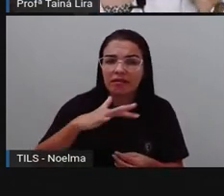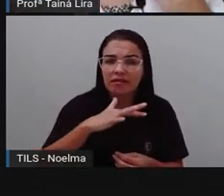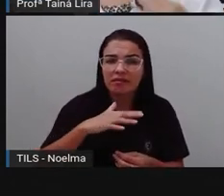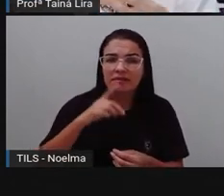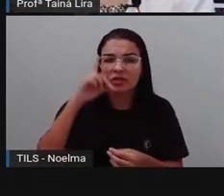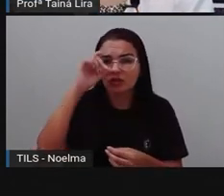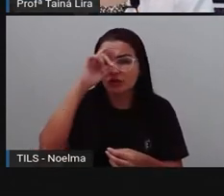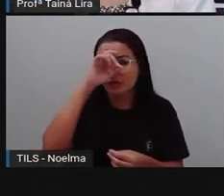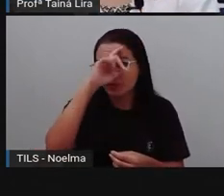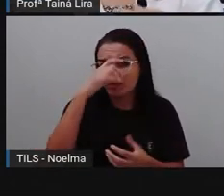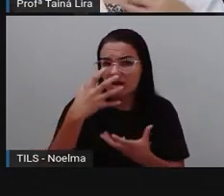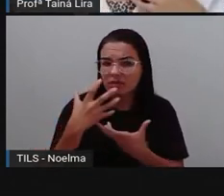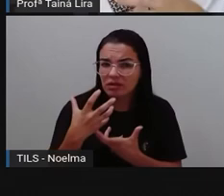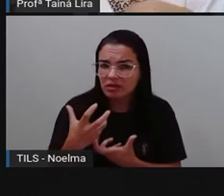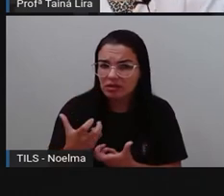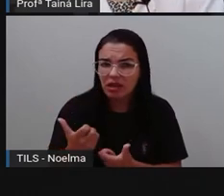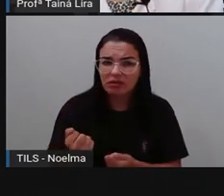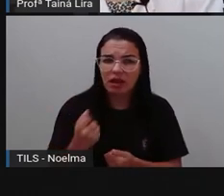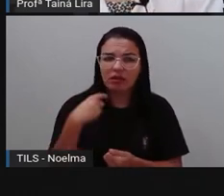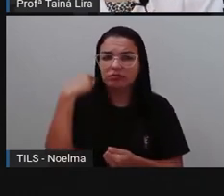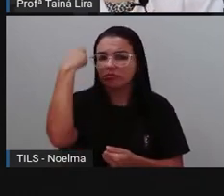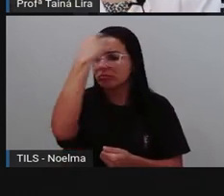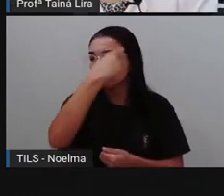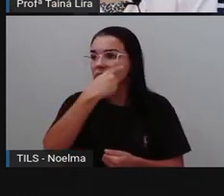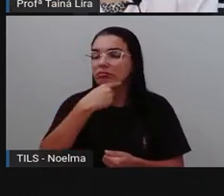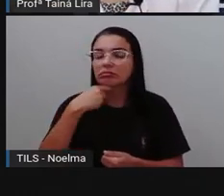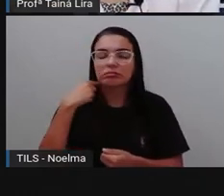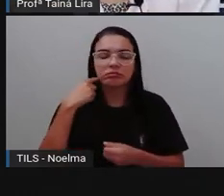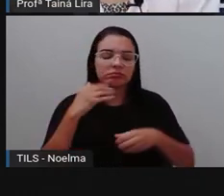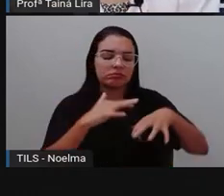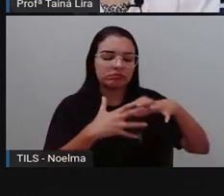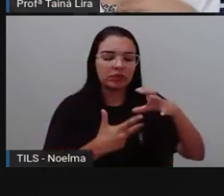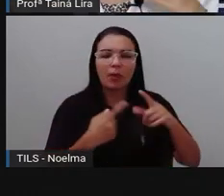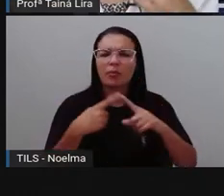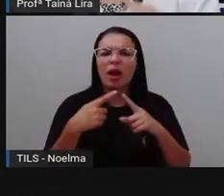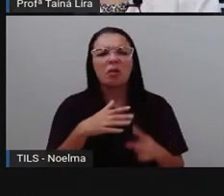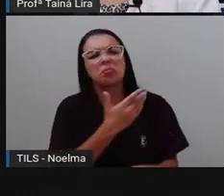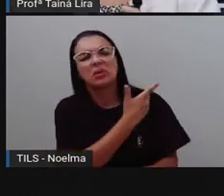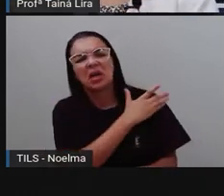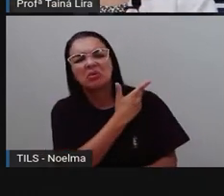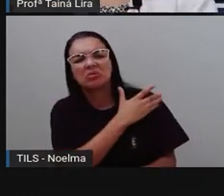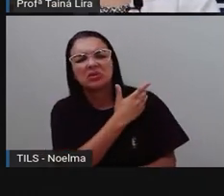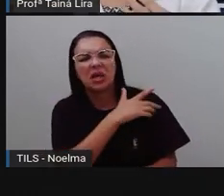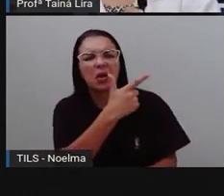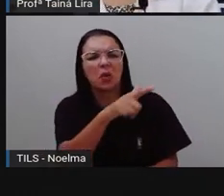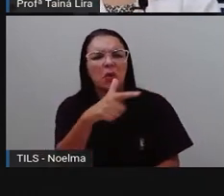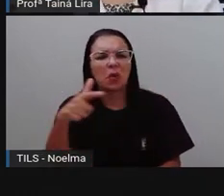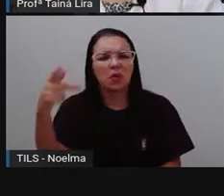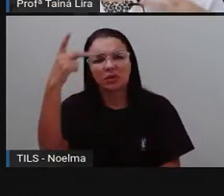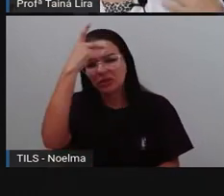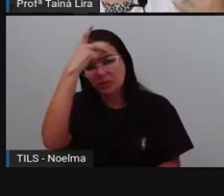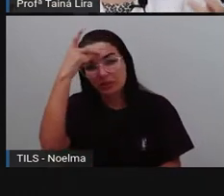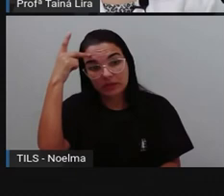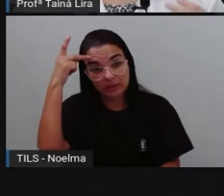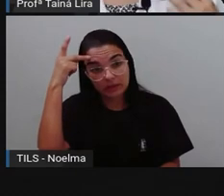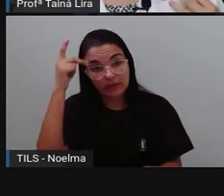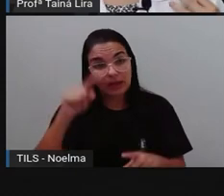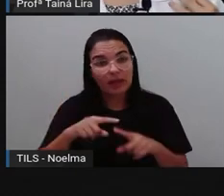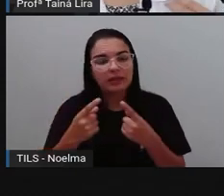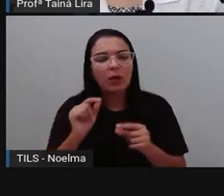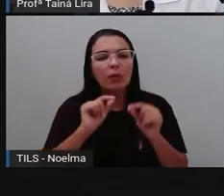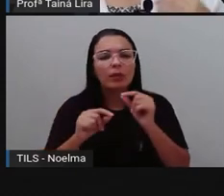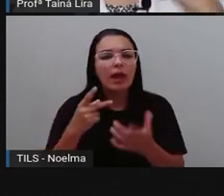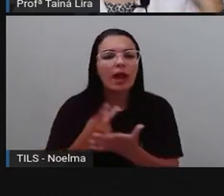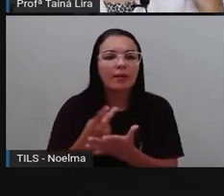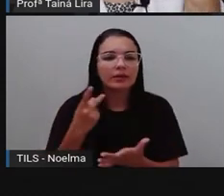características físicas, por questões mesmo até de preconceito das outras pessoas, tá? E aí o que foi que